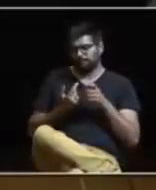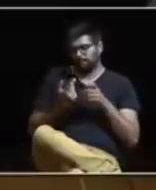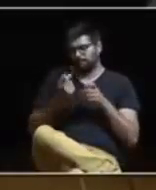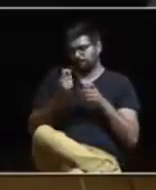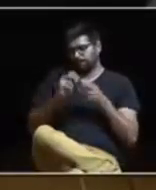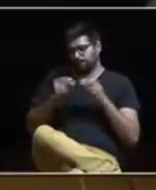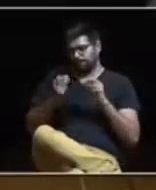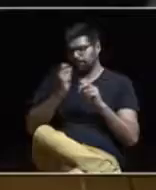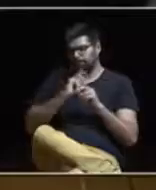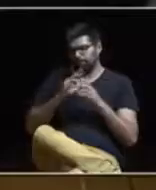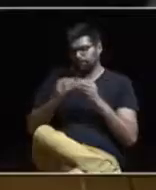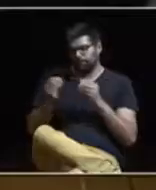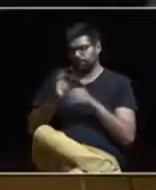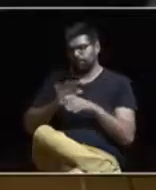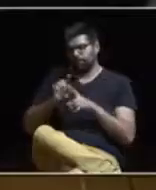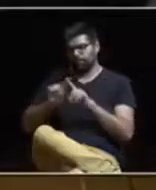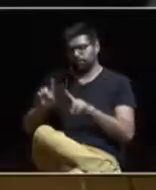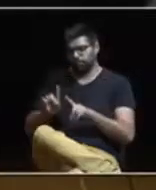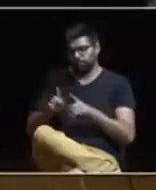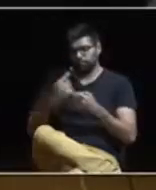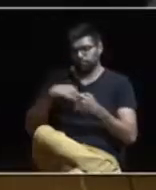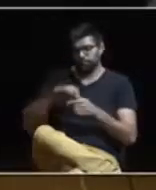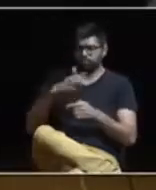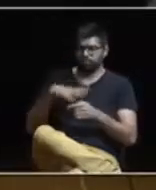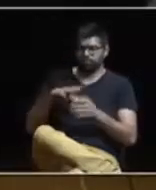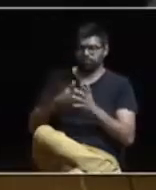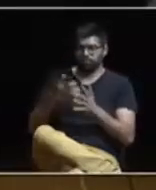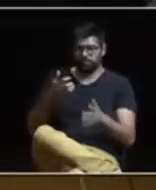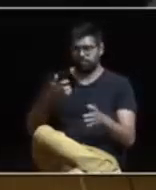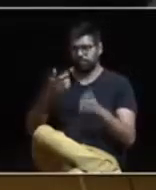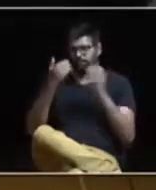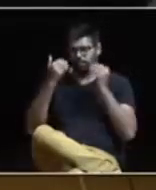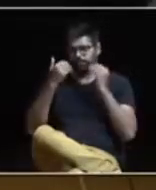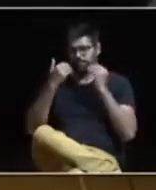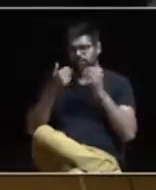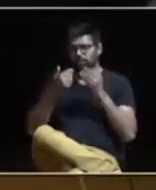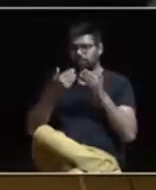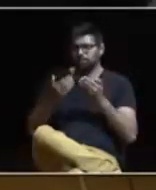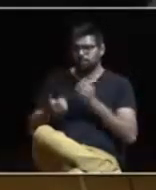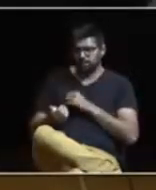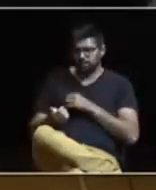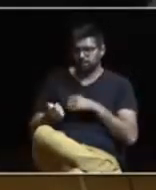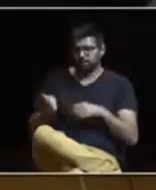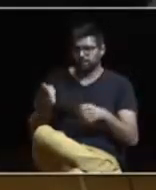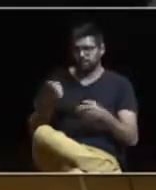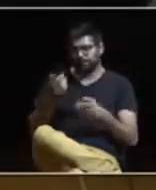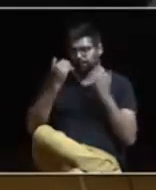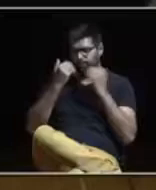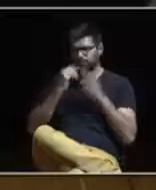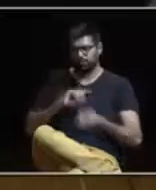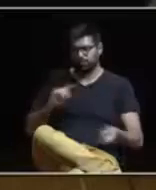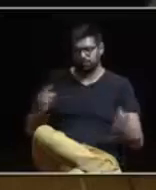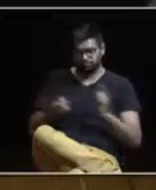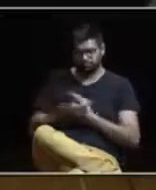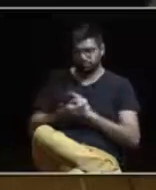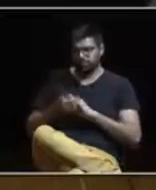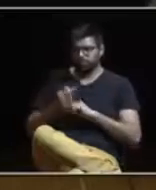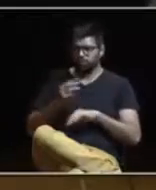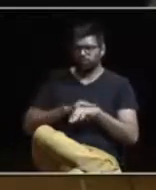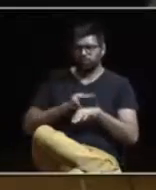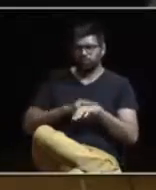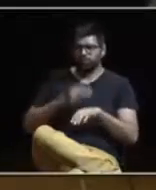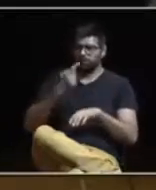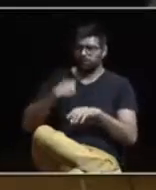situação há já vários anos. Sobre isto não podemos deixar de referir a falta de informação concreta e informação contraditória que o